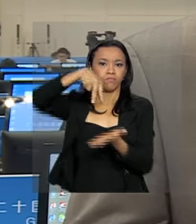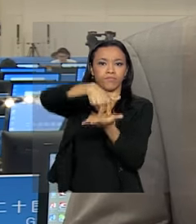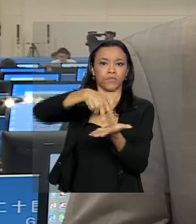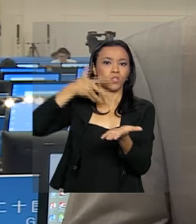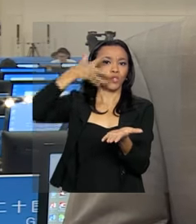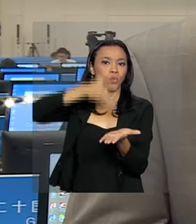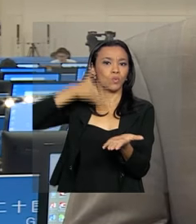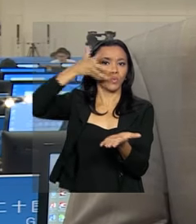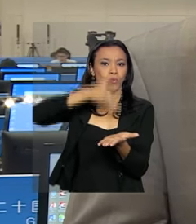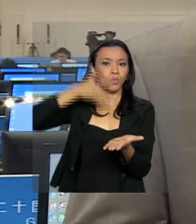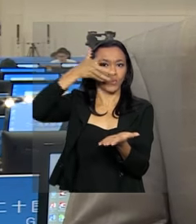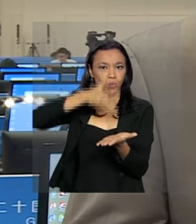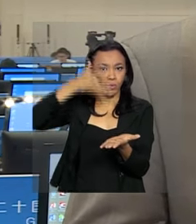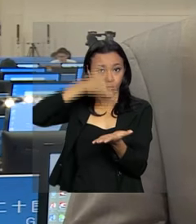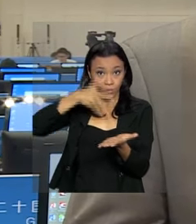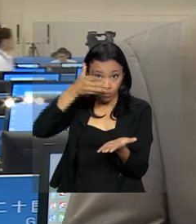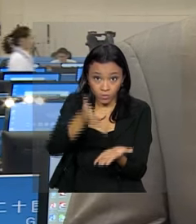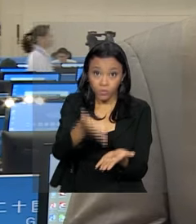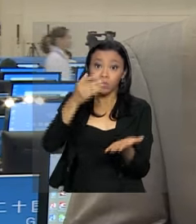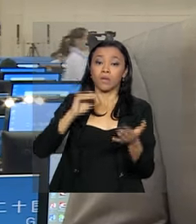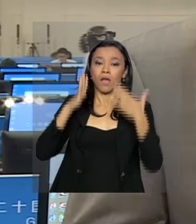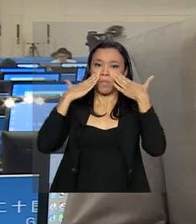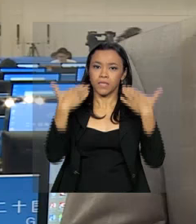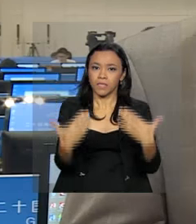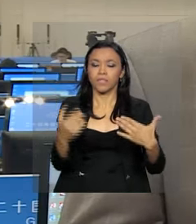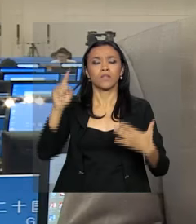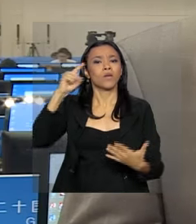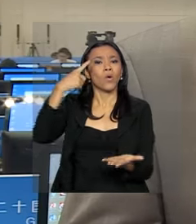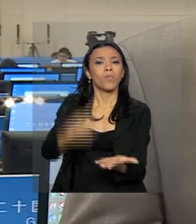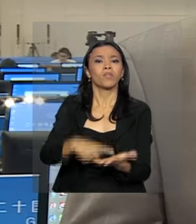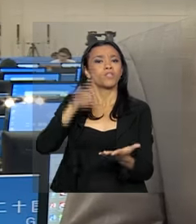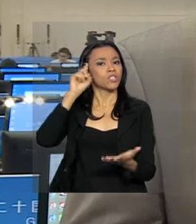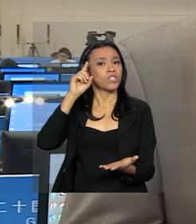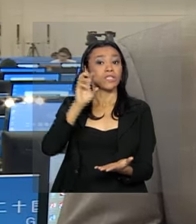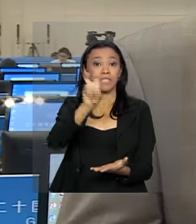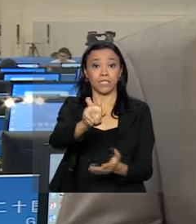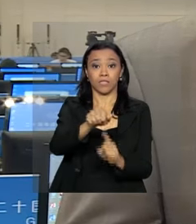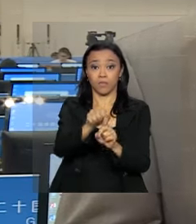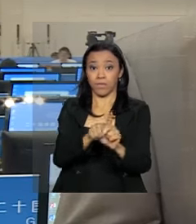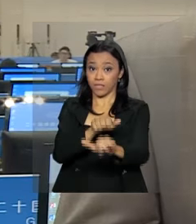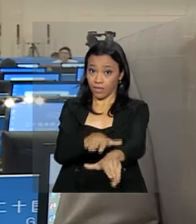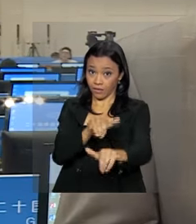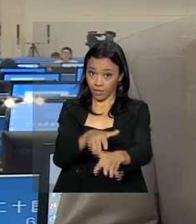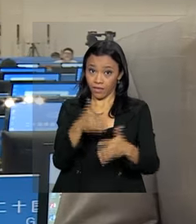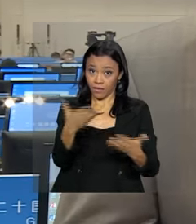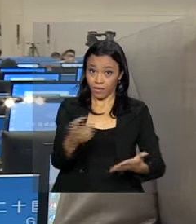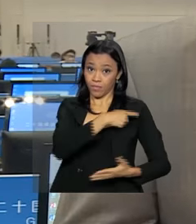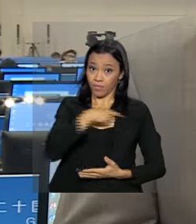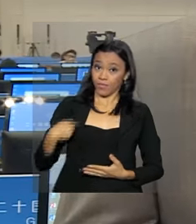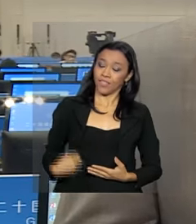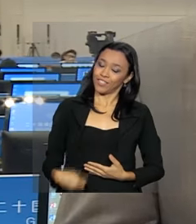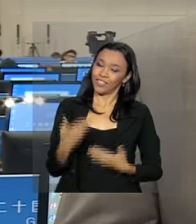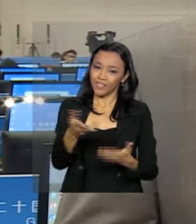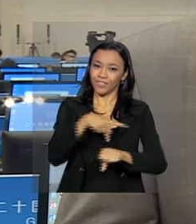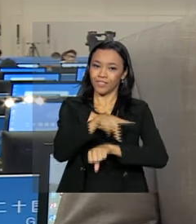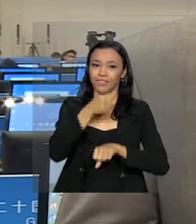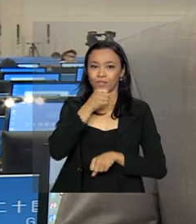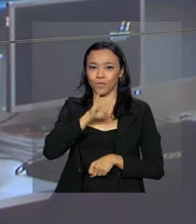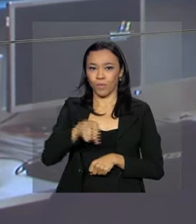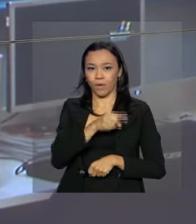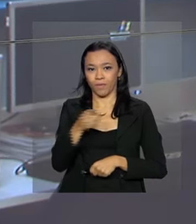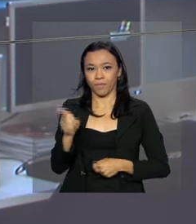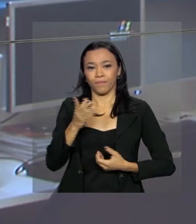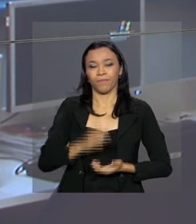na quarta sessão de trabalho da cúpula, marcada para o dia 5 de setembro. De Hanjô, na China, João Pedro Neto.